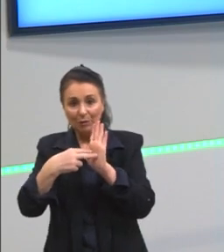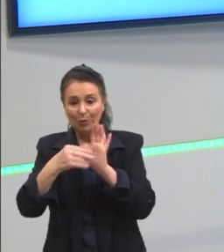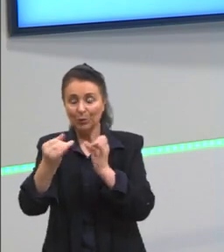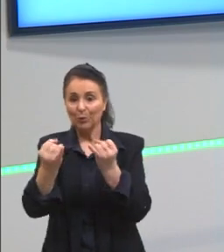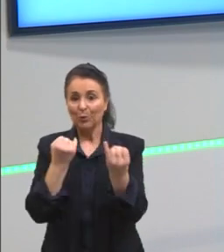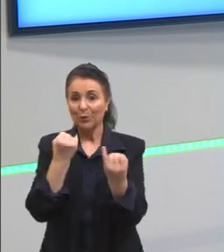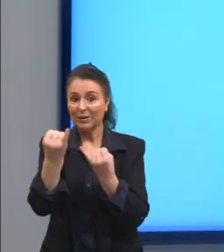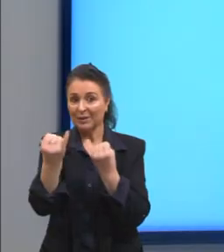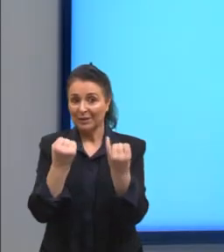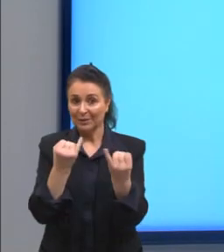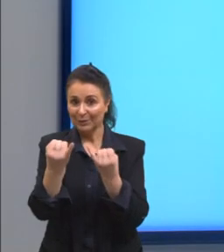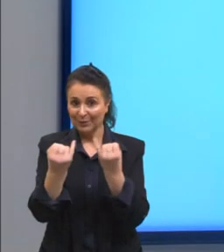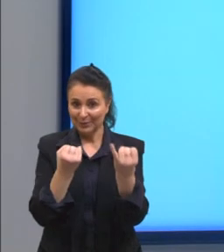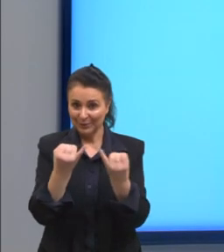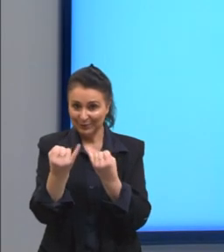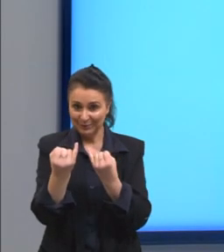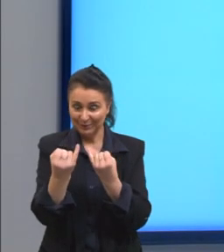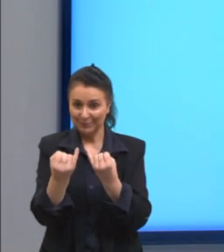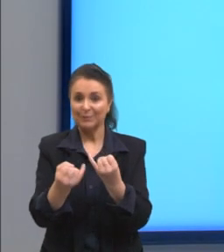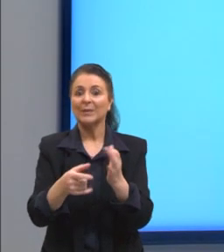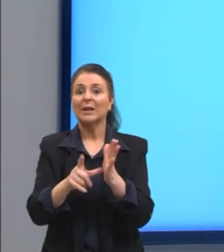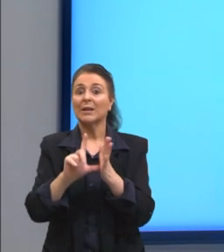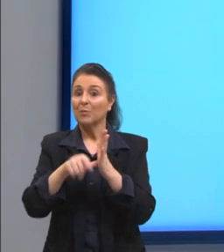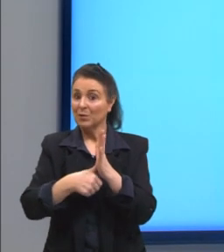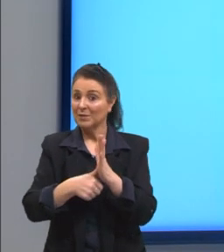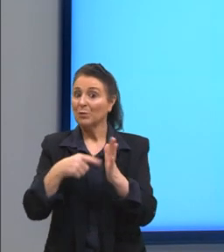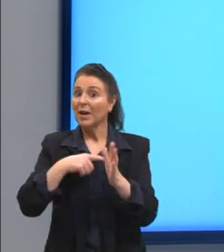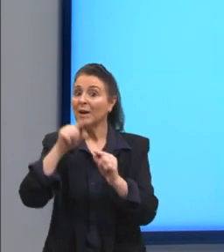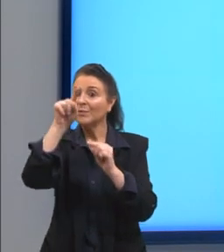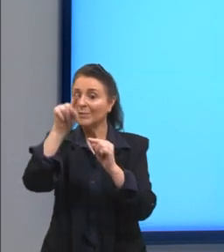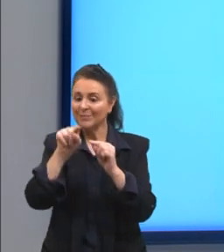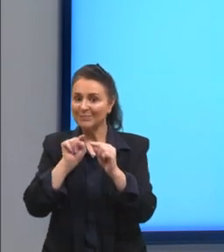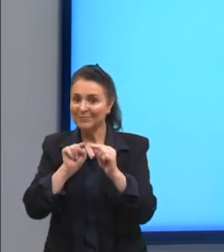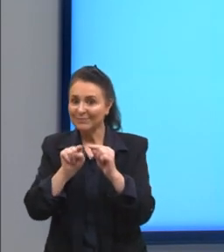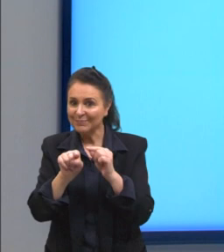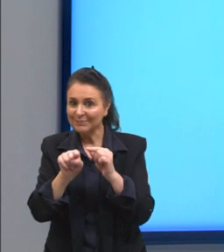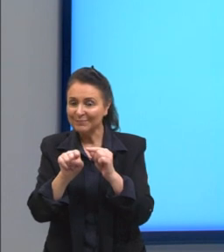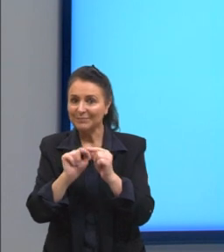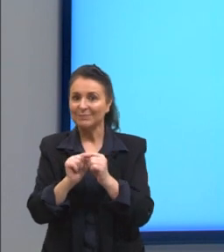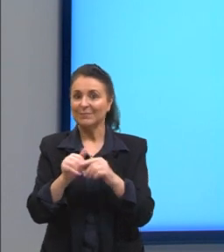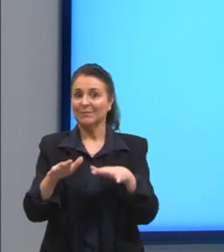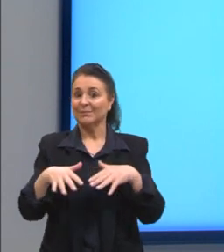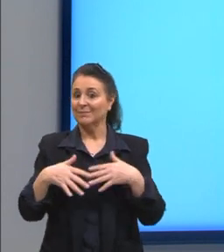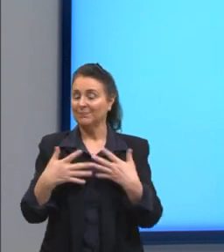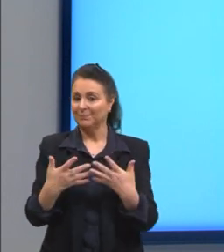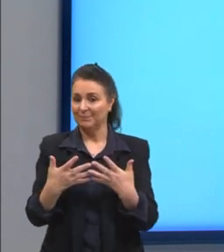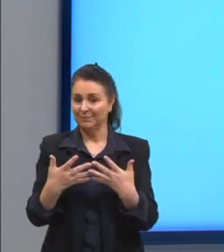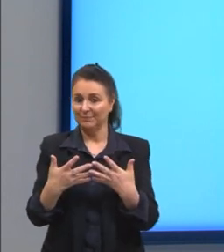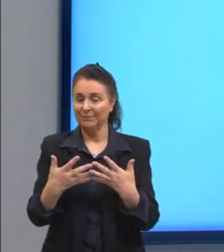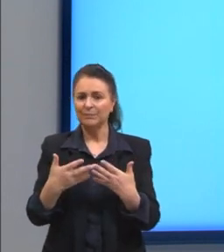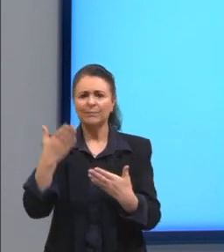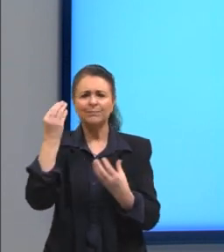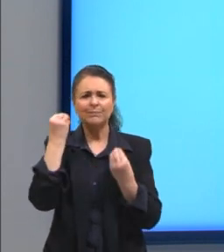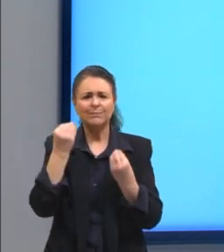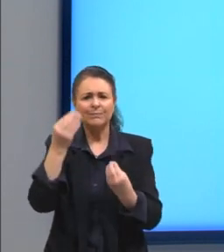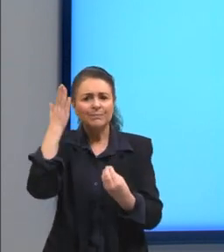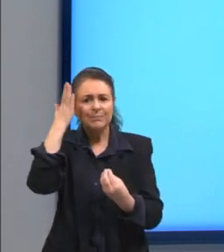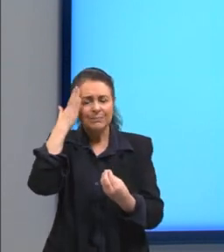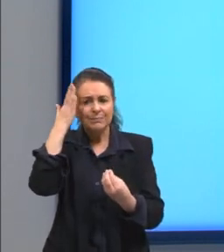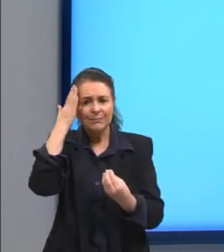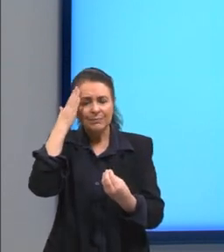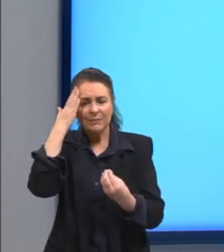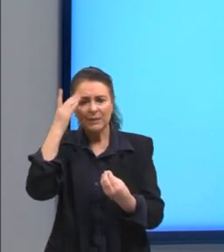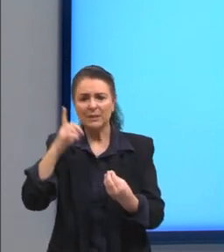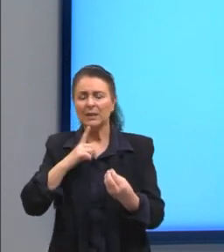Então, ali nesse caso, seguido de exclamação. Bom, como é que eu vou saber se eu tenho um